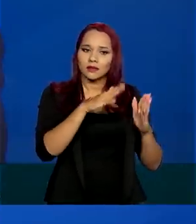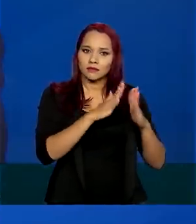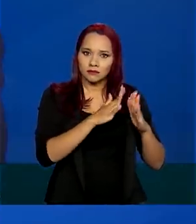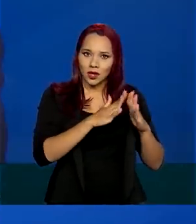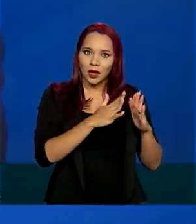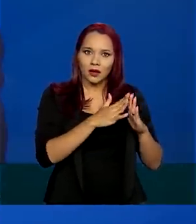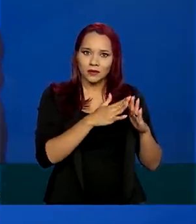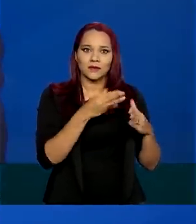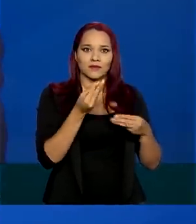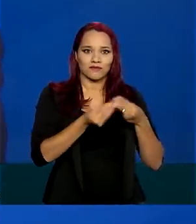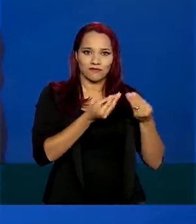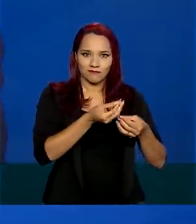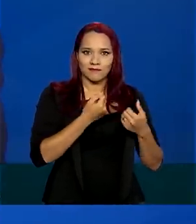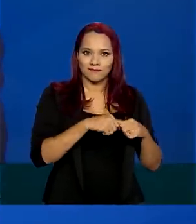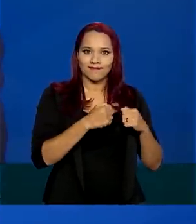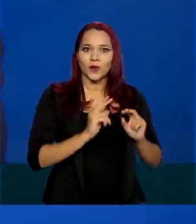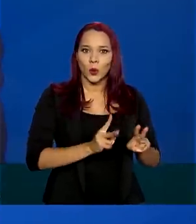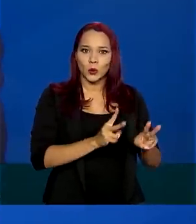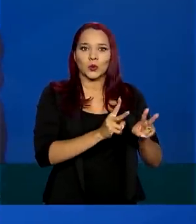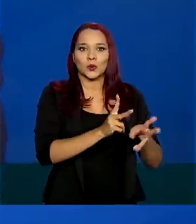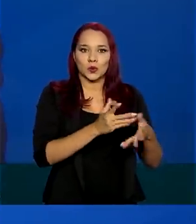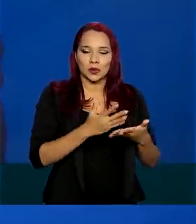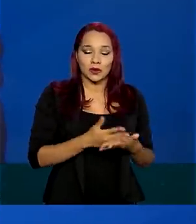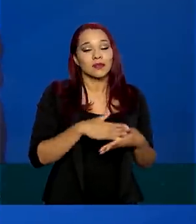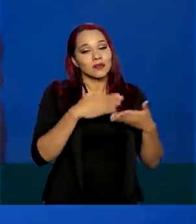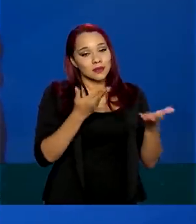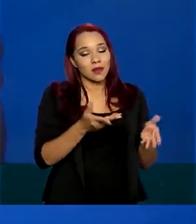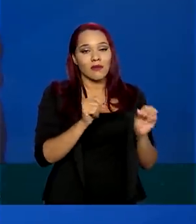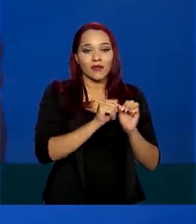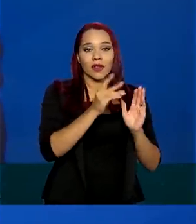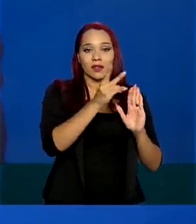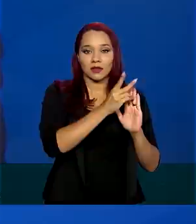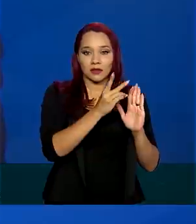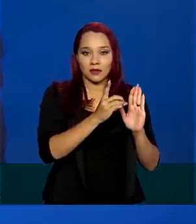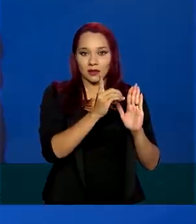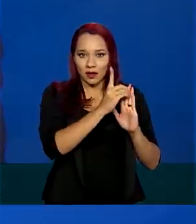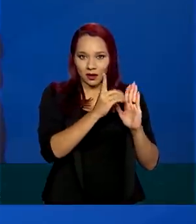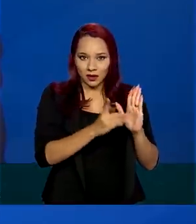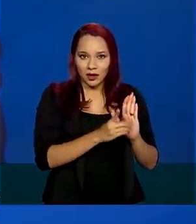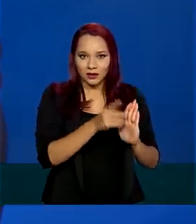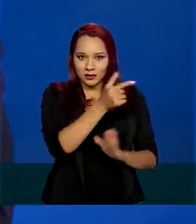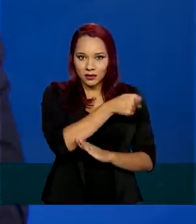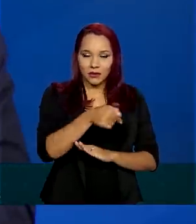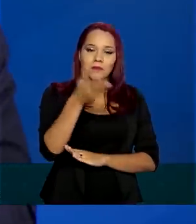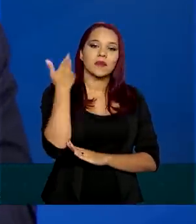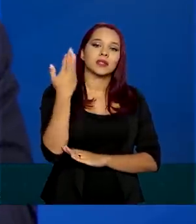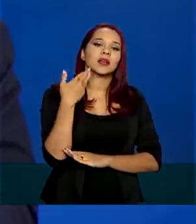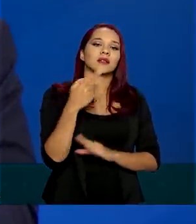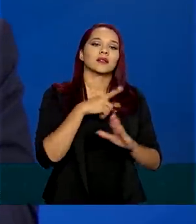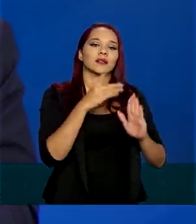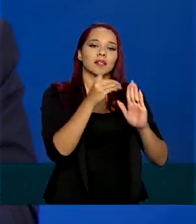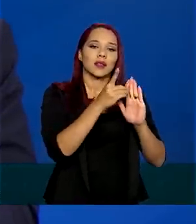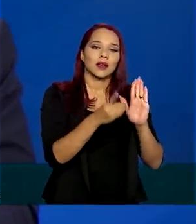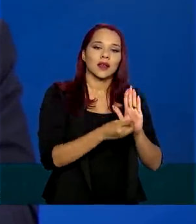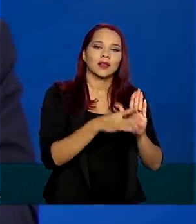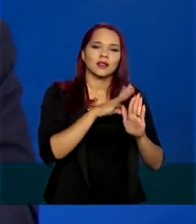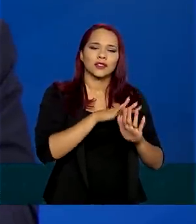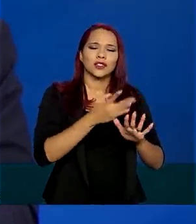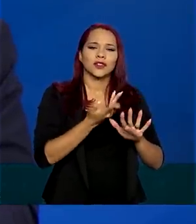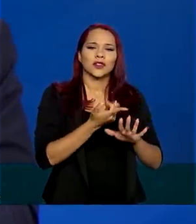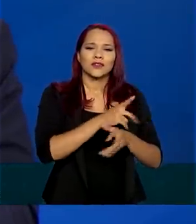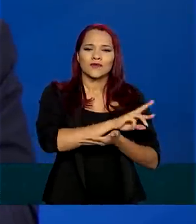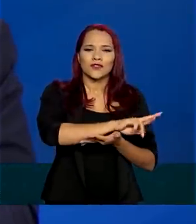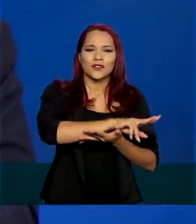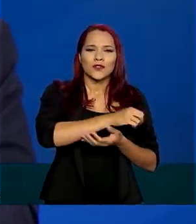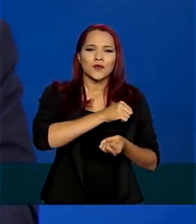então nós emitimos um decreto na semana passada de multiprogramação. O que